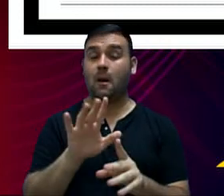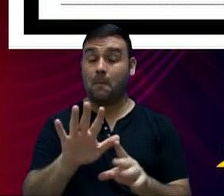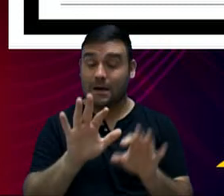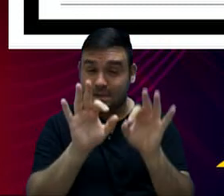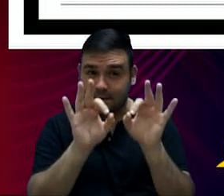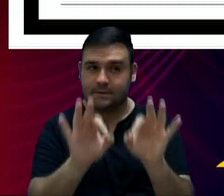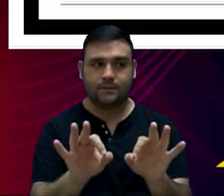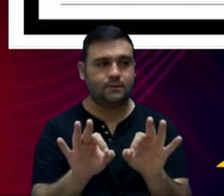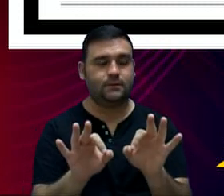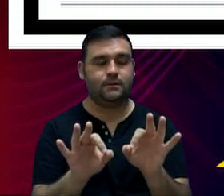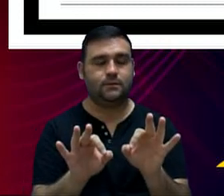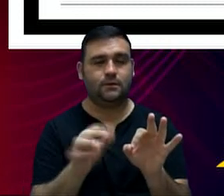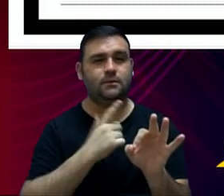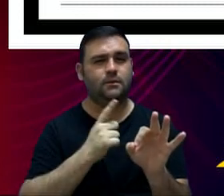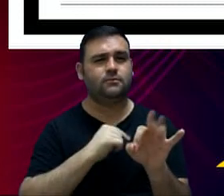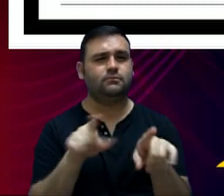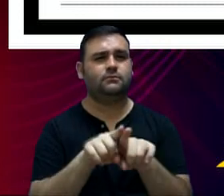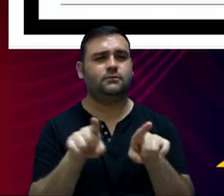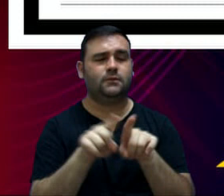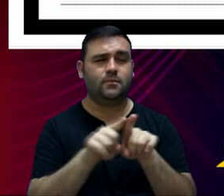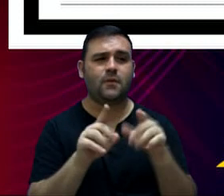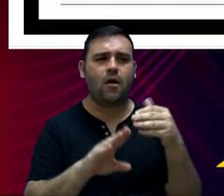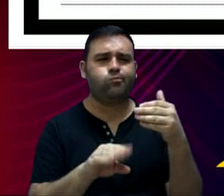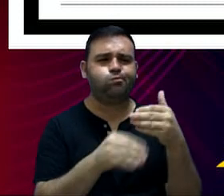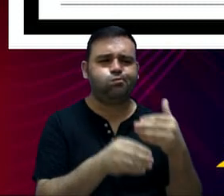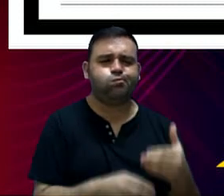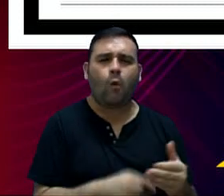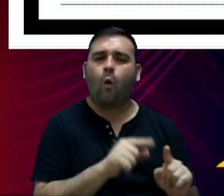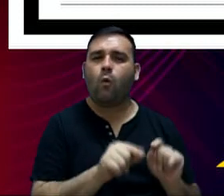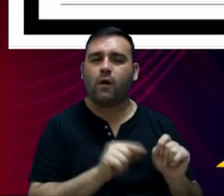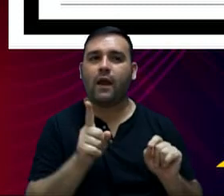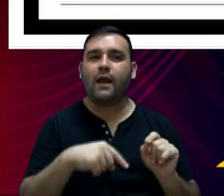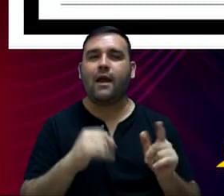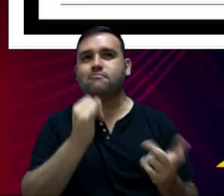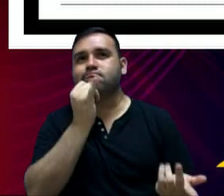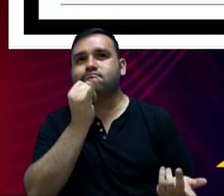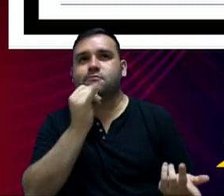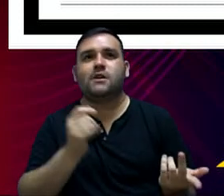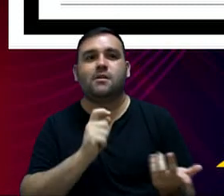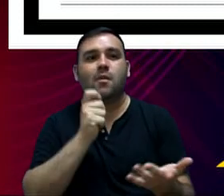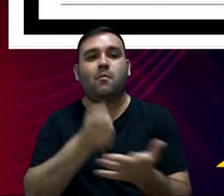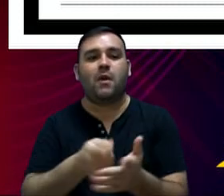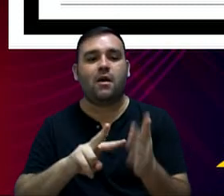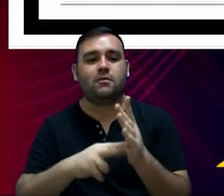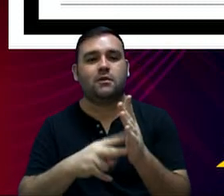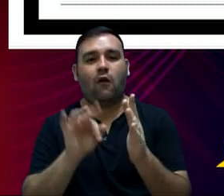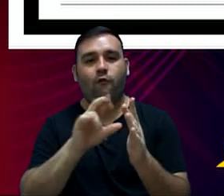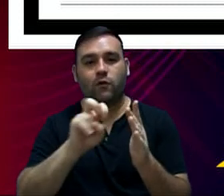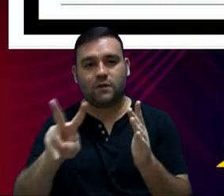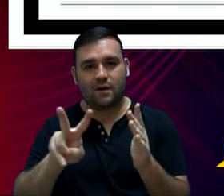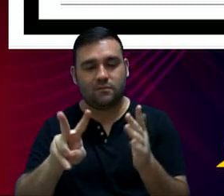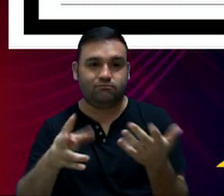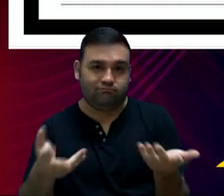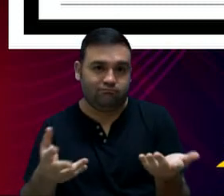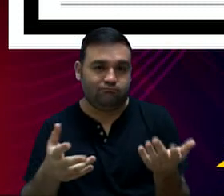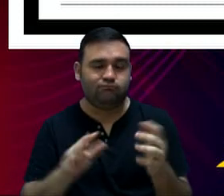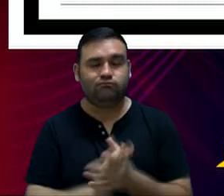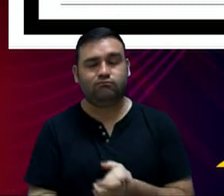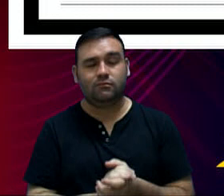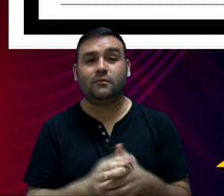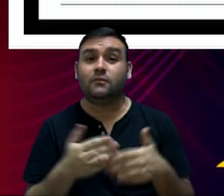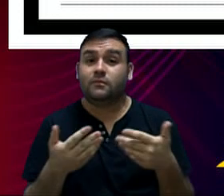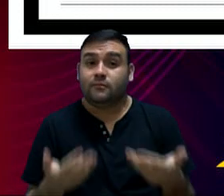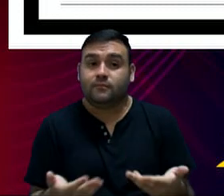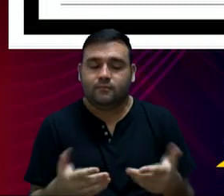compõem esse valor aquelas contribuições, por exemplo, ao Fonserve, à Previdência. Então, o